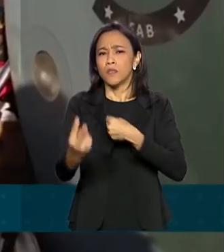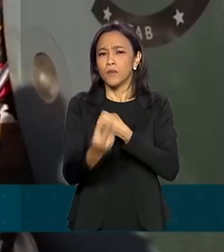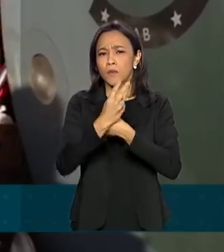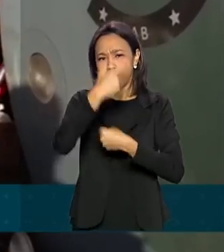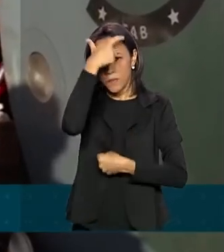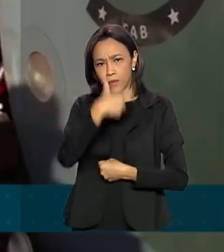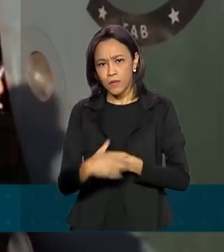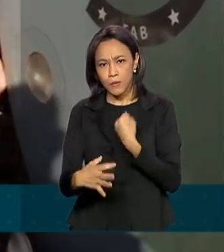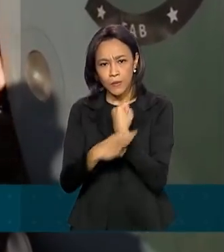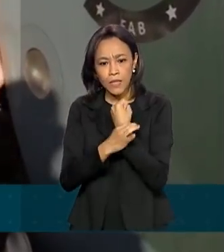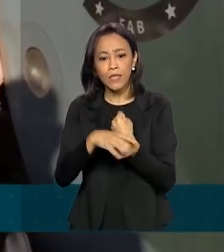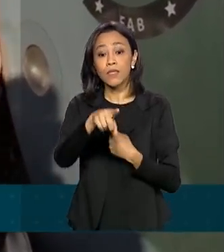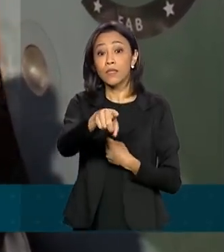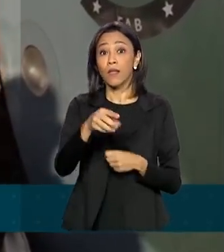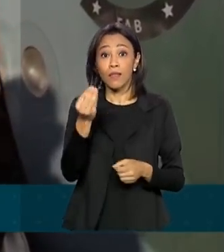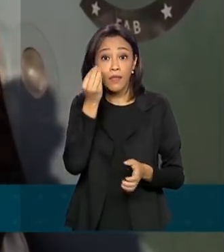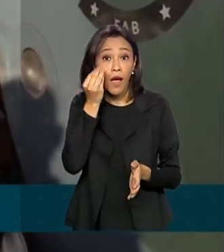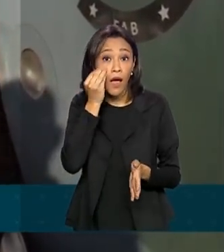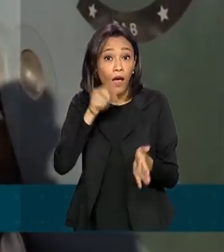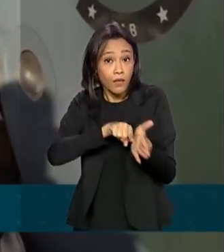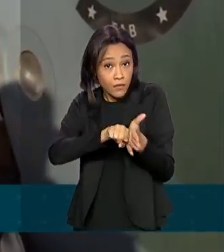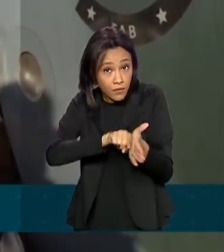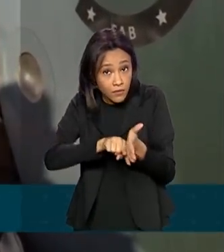e testes para a Covid-19.